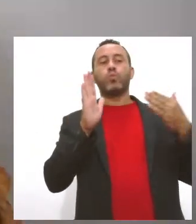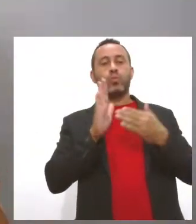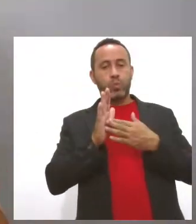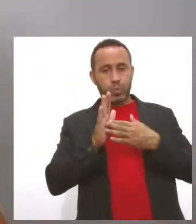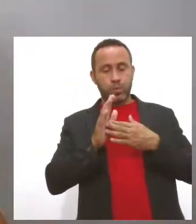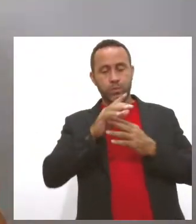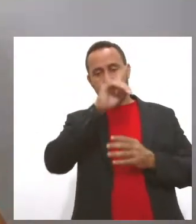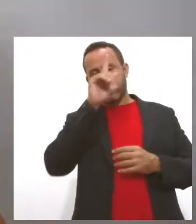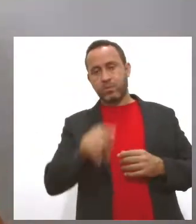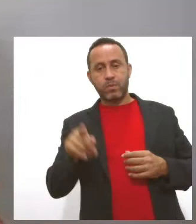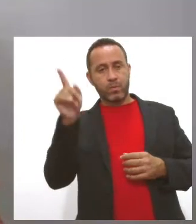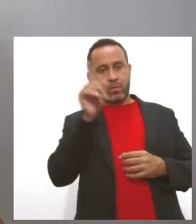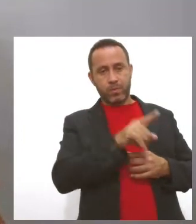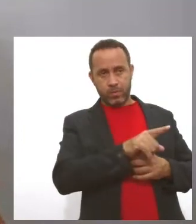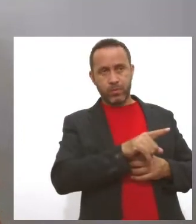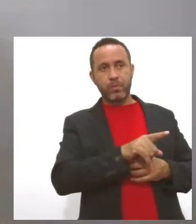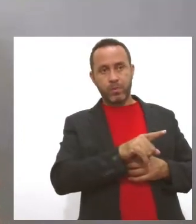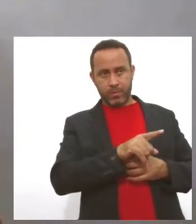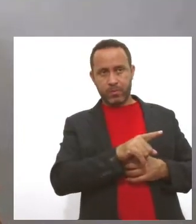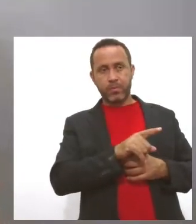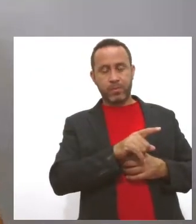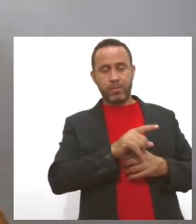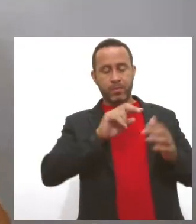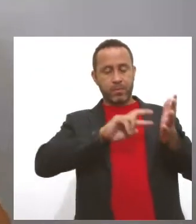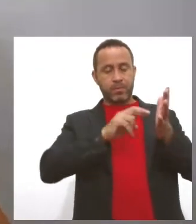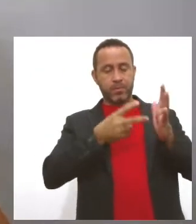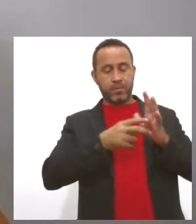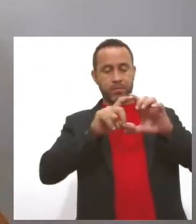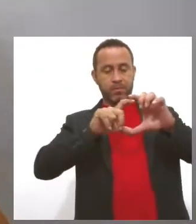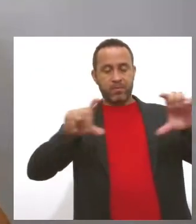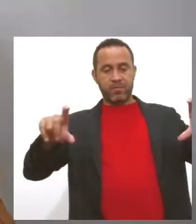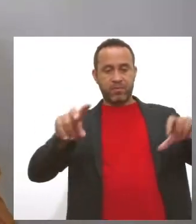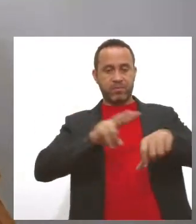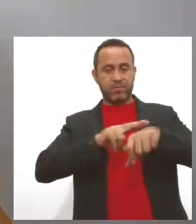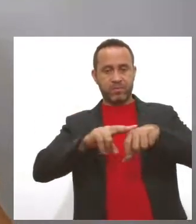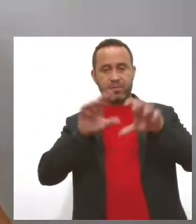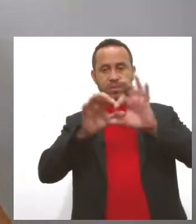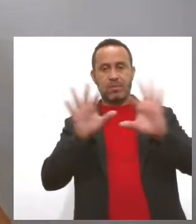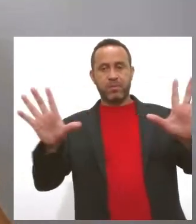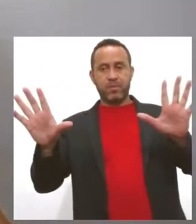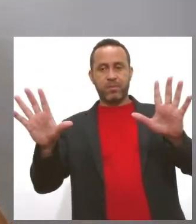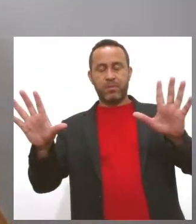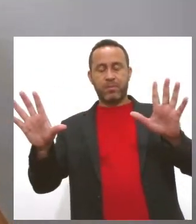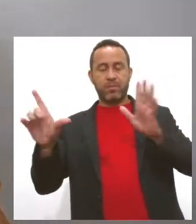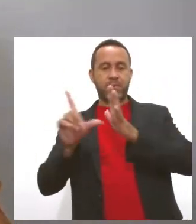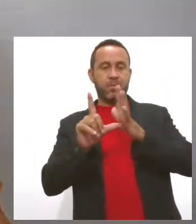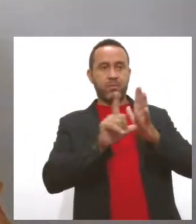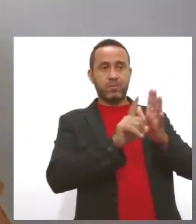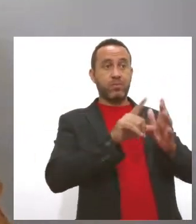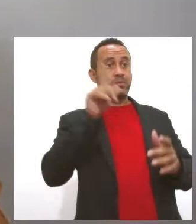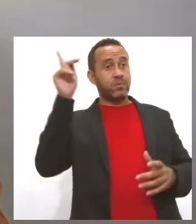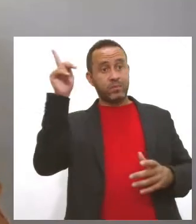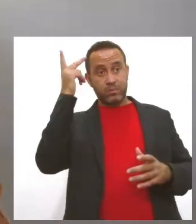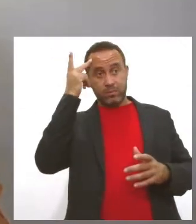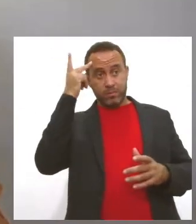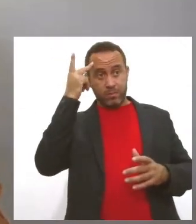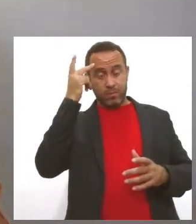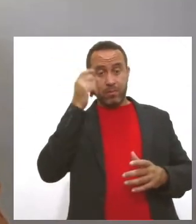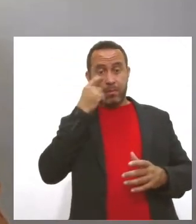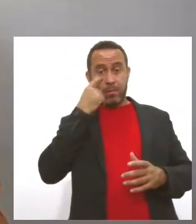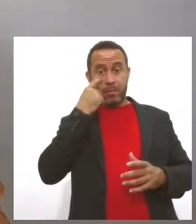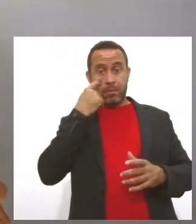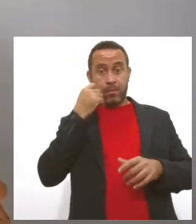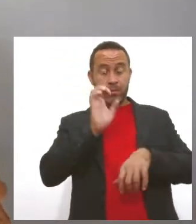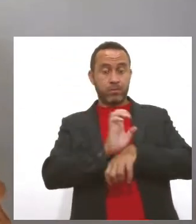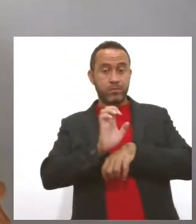proibidas de ter essa consideração de faixa verde e liberar mais o comércio. O estado de São Paulo, na última terça-feira,